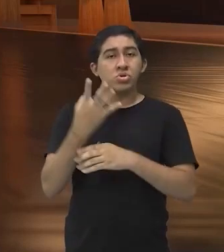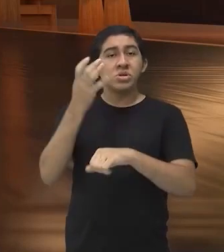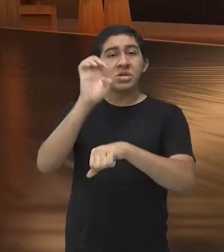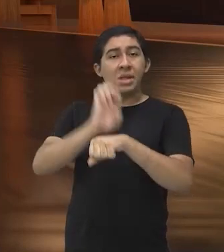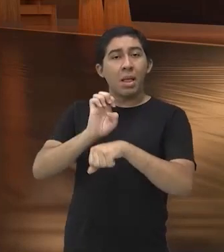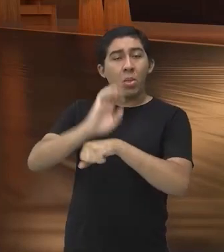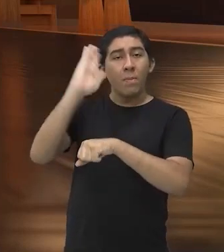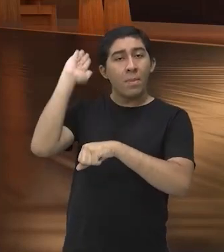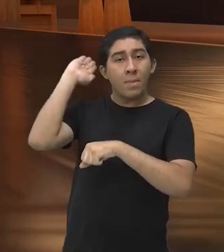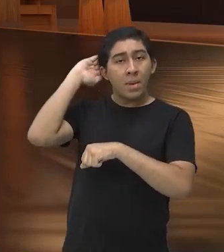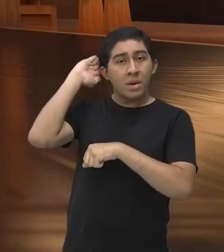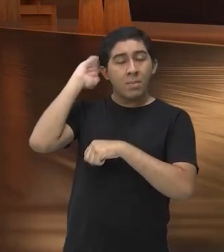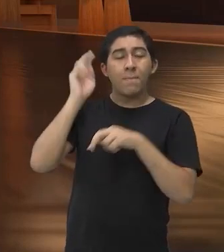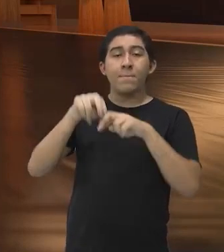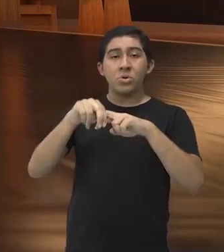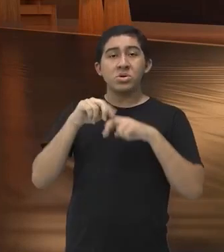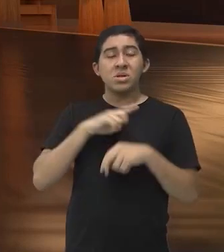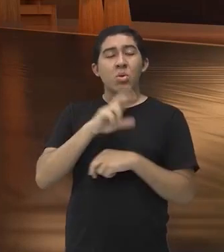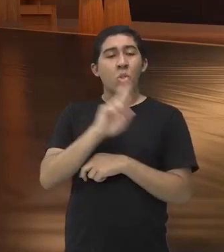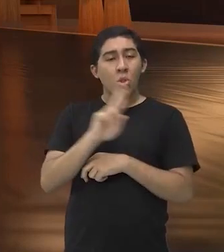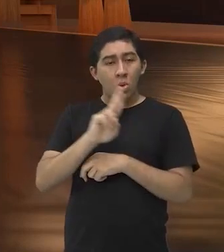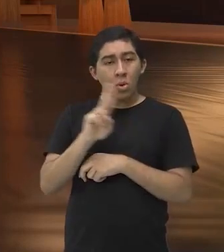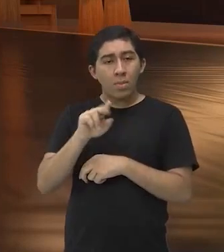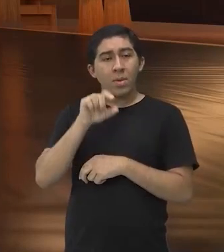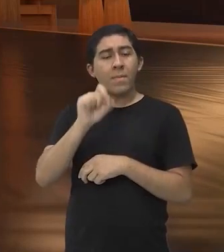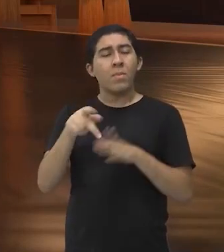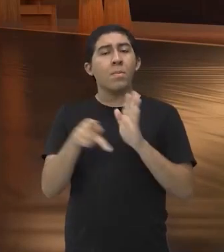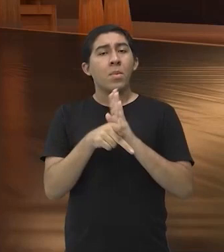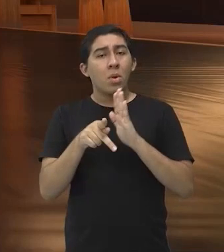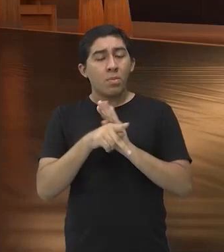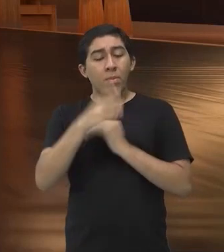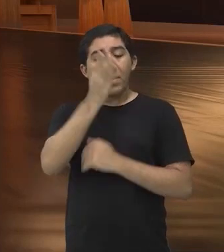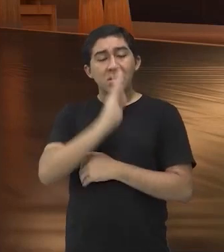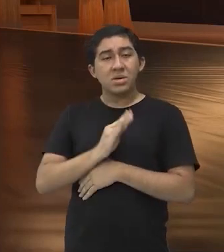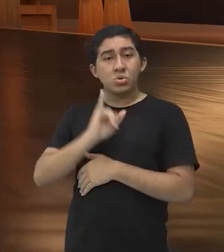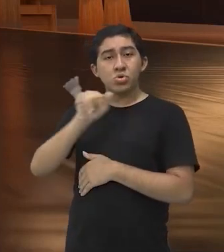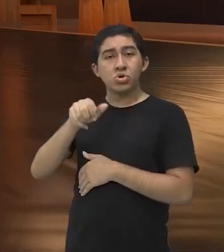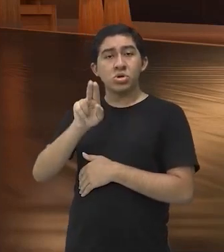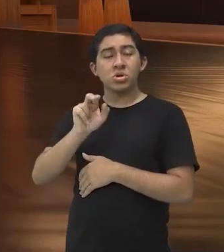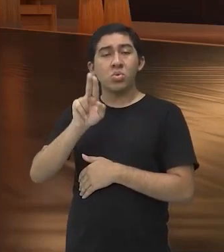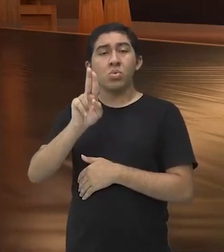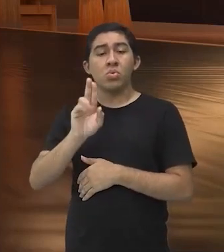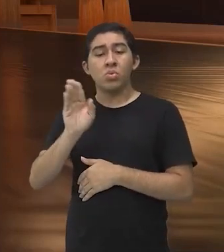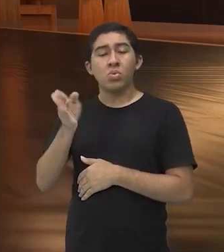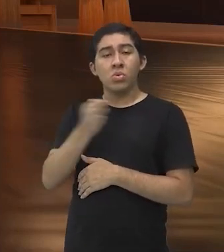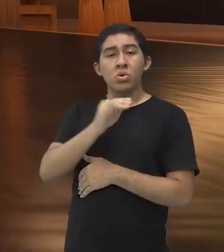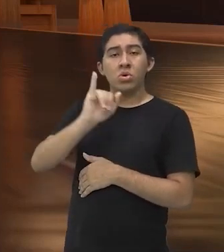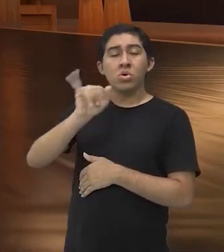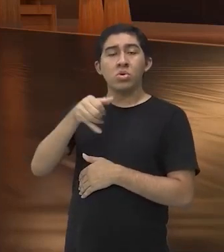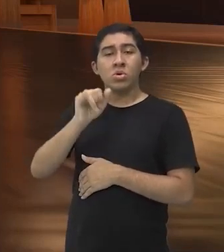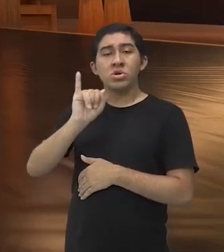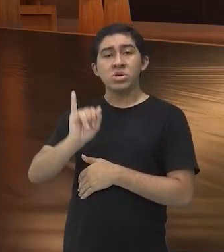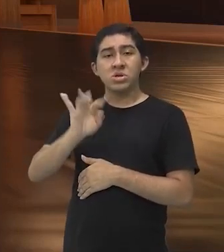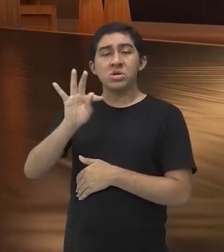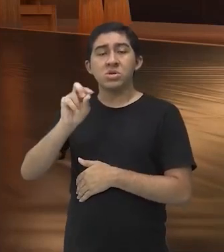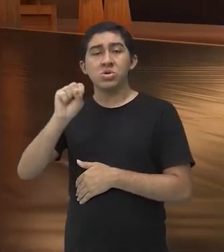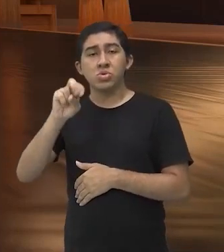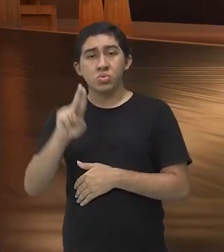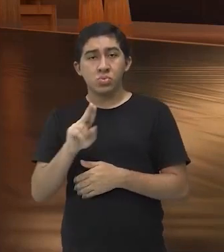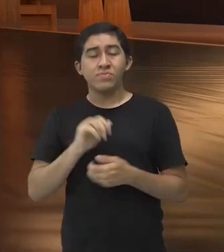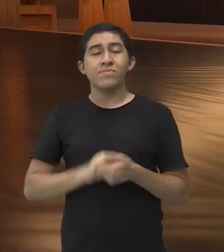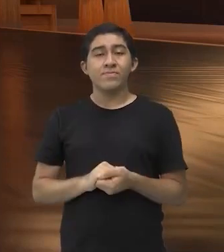isso mesmo, por isso que ele tem esse nome, né, o Brazilian Jiu-Jitsu, Jiu-Jitsu Brasileiro, e aí só que é necessário a gente